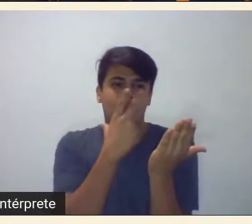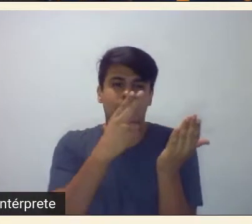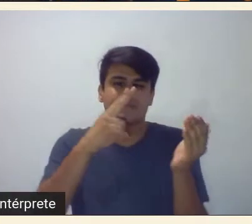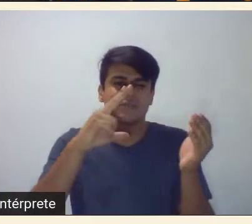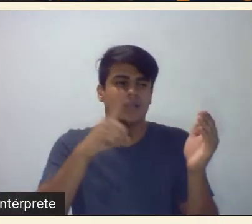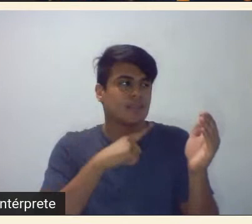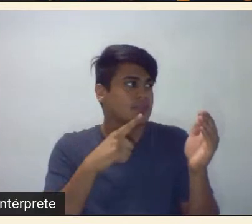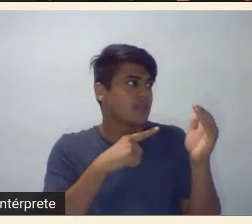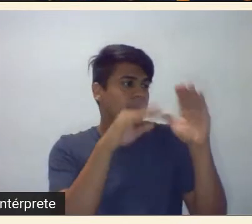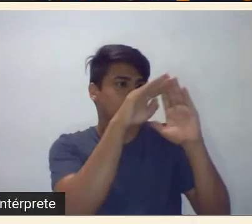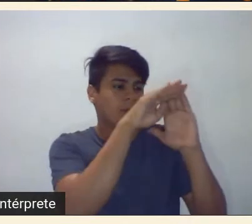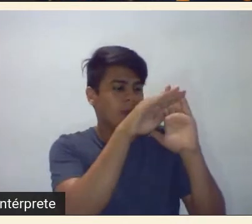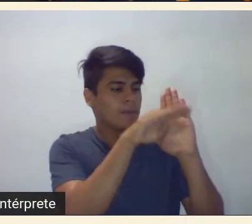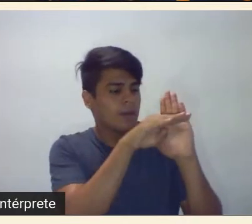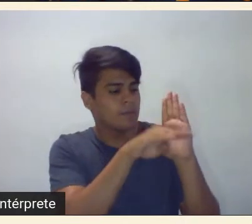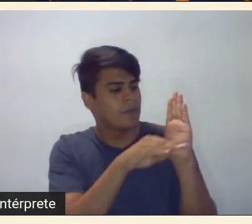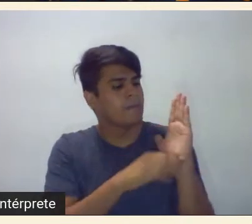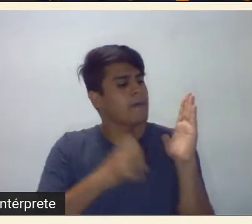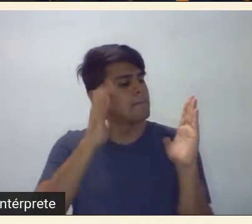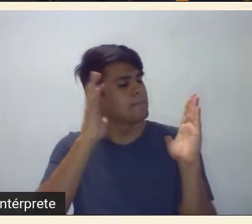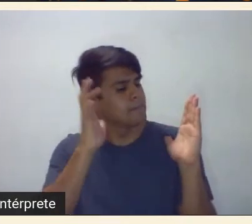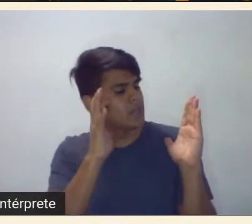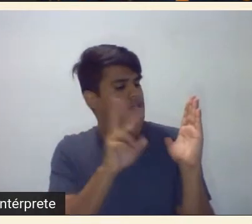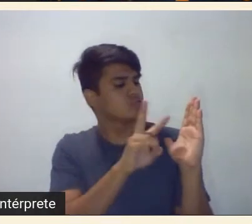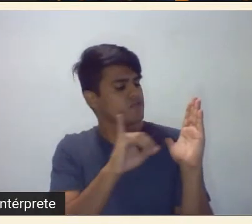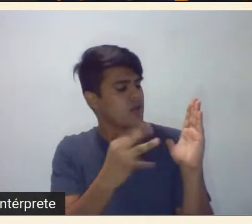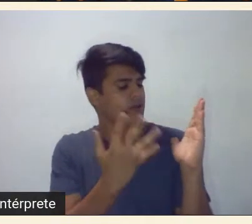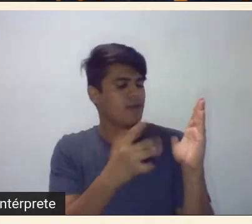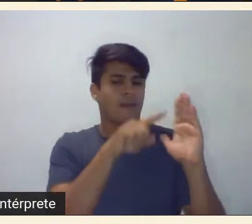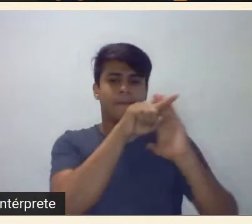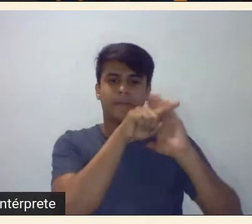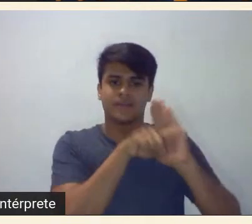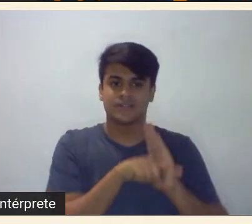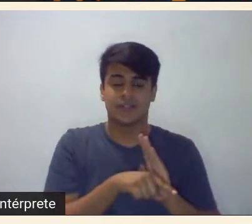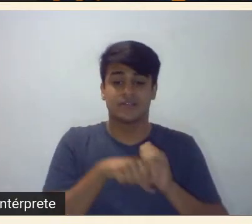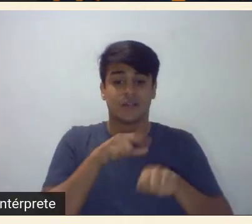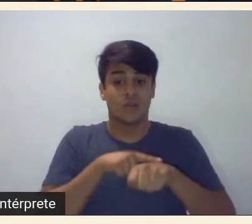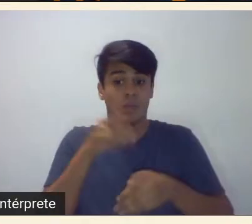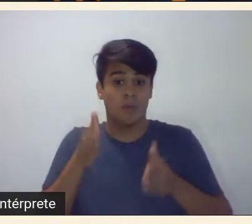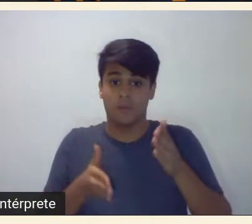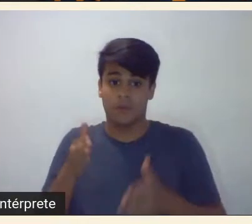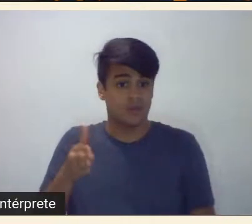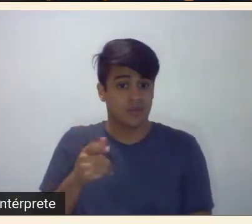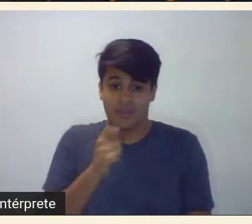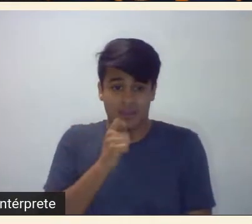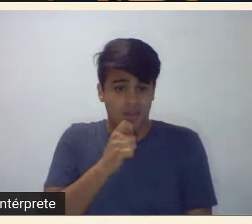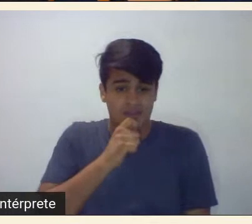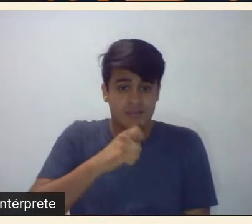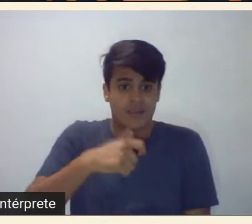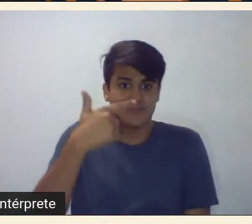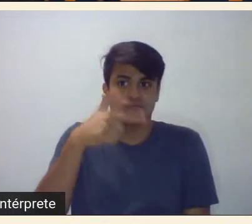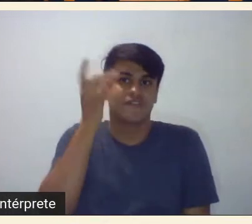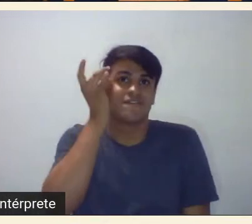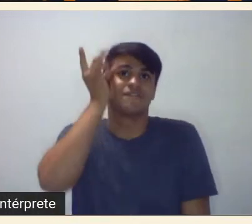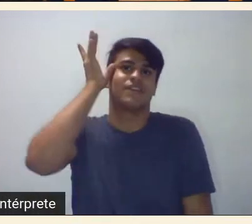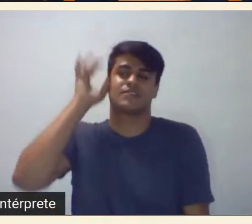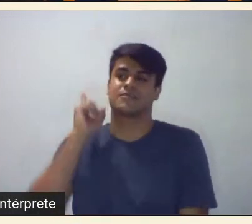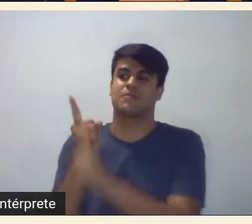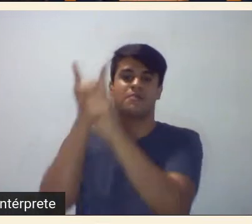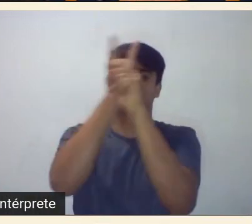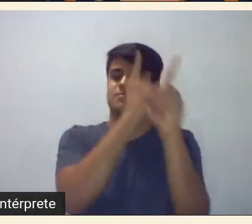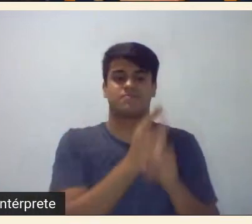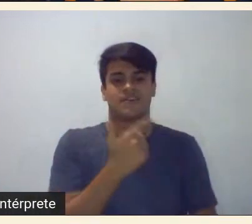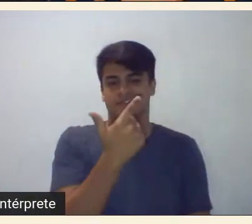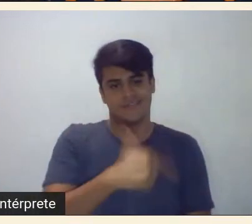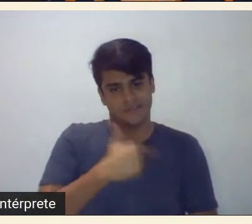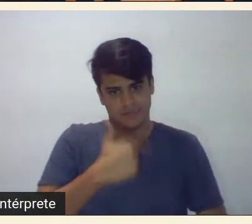de pensamento sobre o que é realmente fazer uma pesquisa numa época em que os arquivos não estavam tão fáceis quanto hoje então